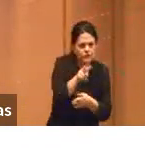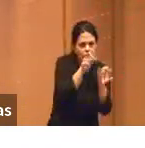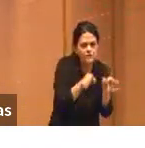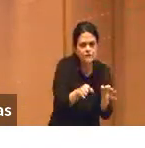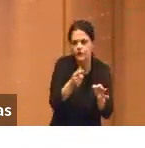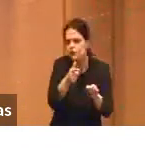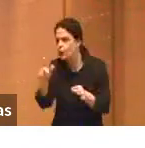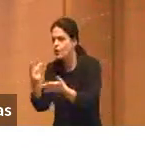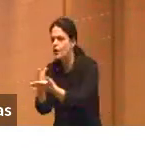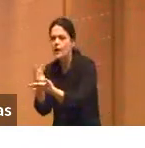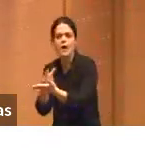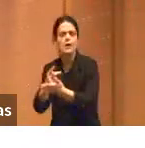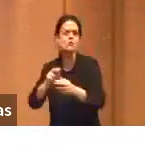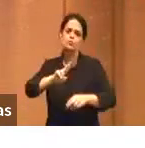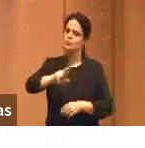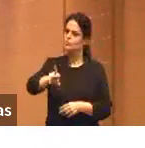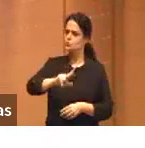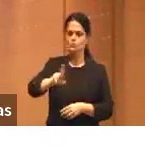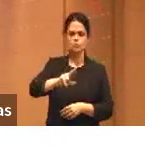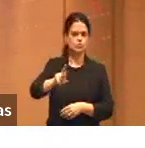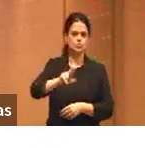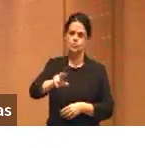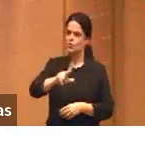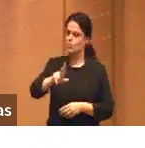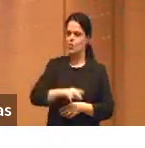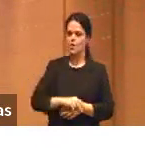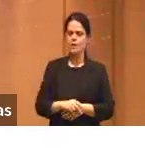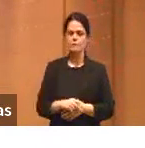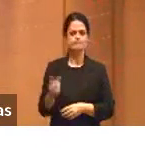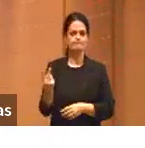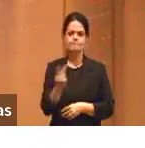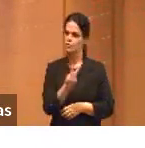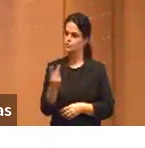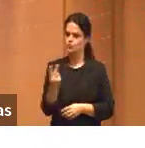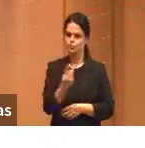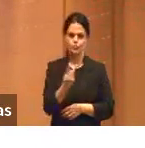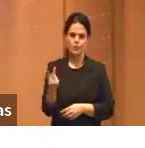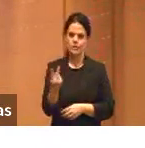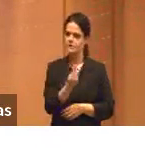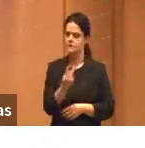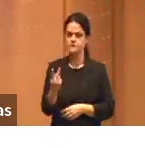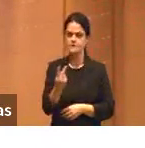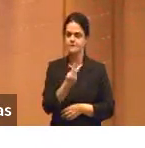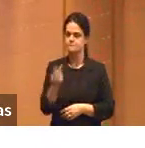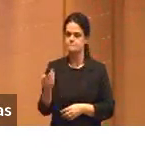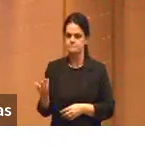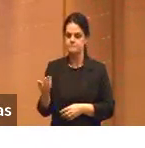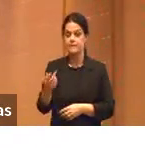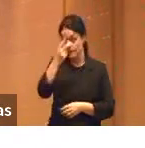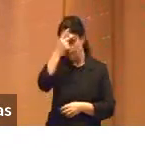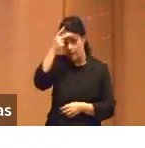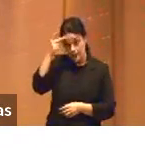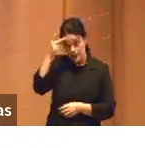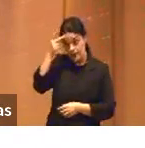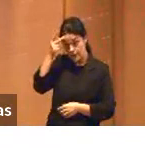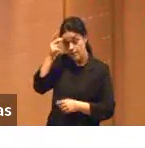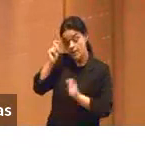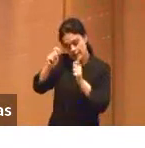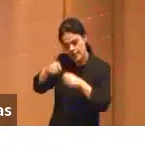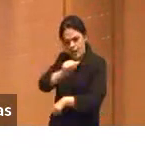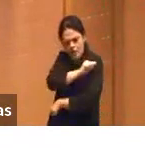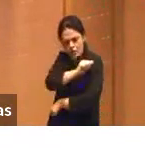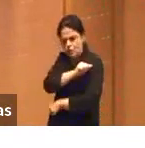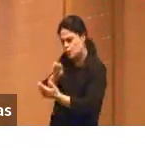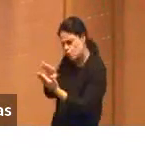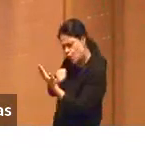trata disso, se trata das duas coisas, ele é uma máquina para os alunos copiarem, plagiarem os